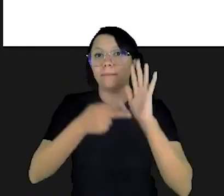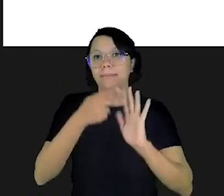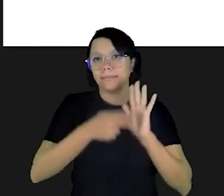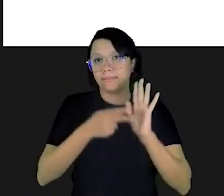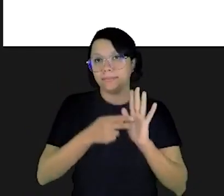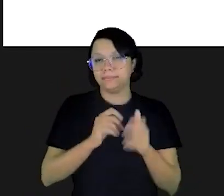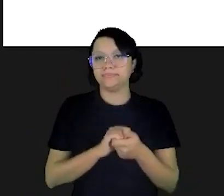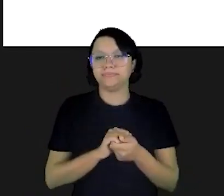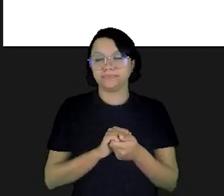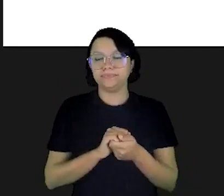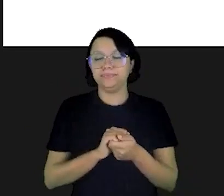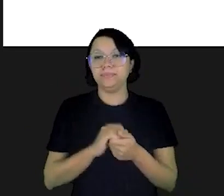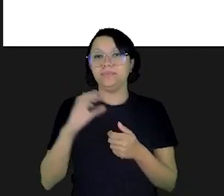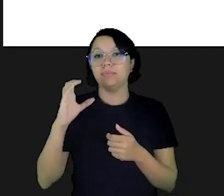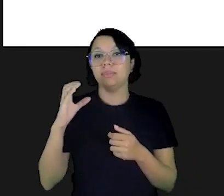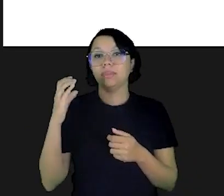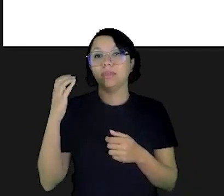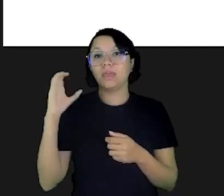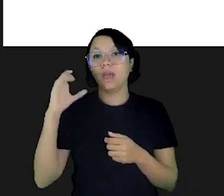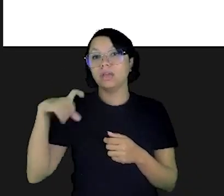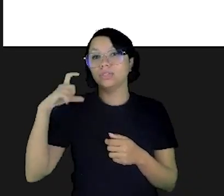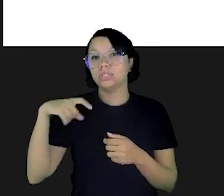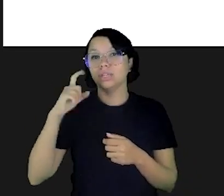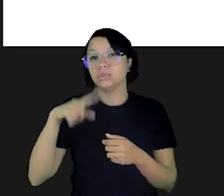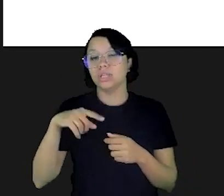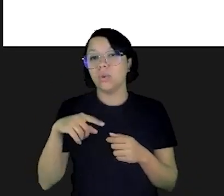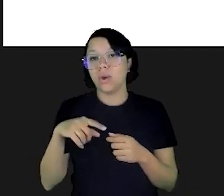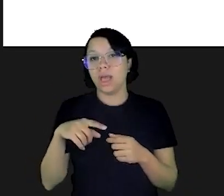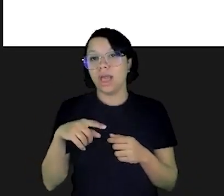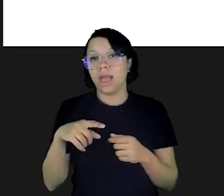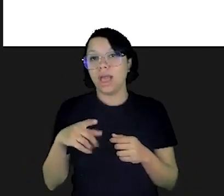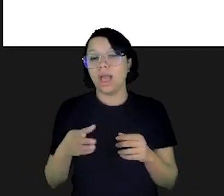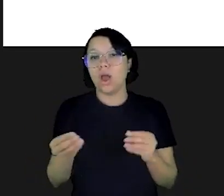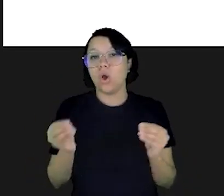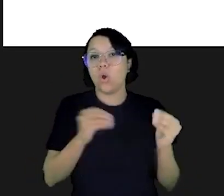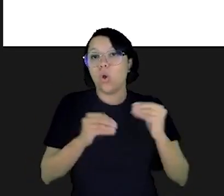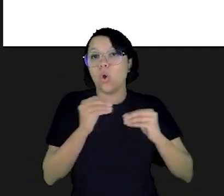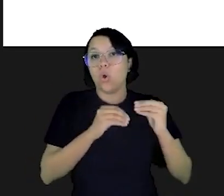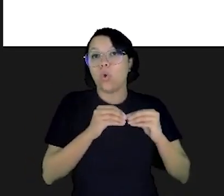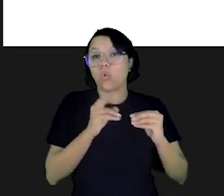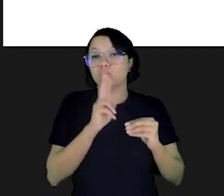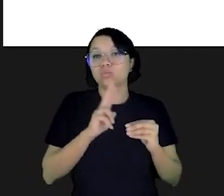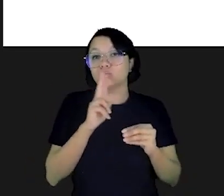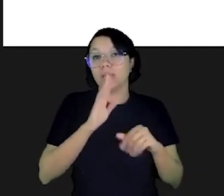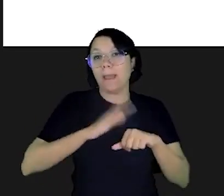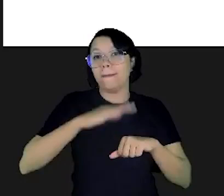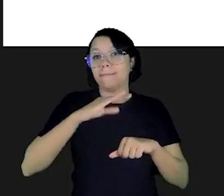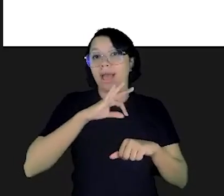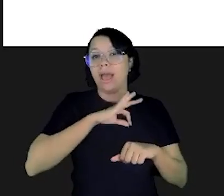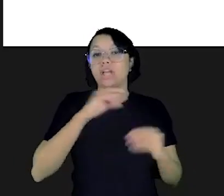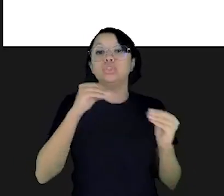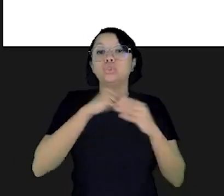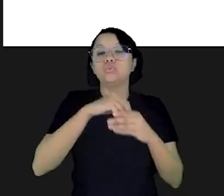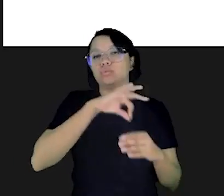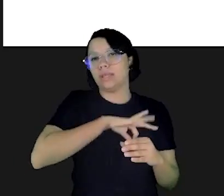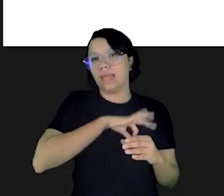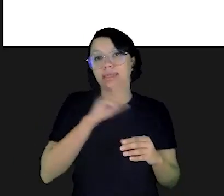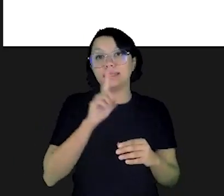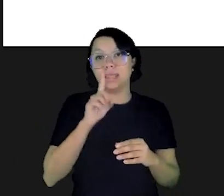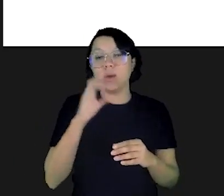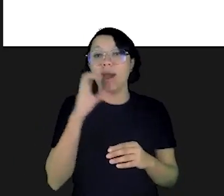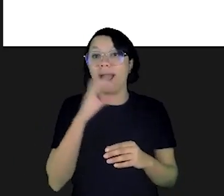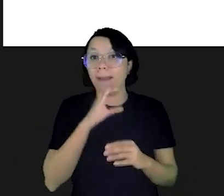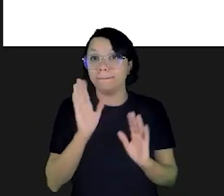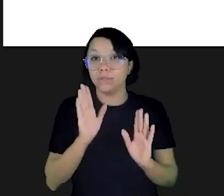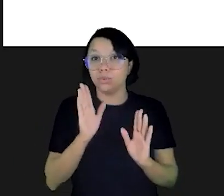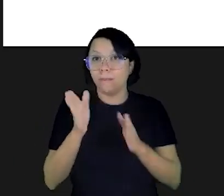da forma para a qual eles foram planejados cartão de crédito e cheque especial não é complementação de renda eles existem para ser